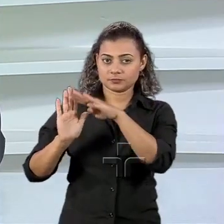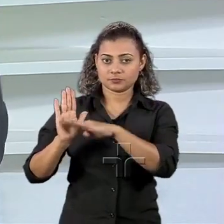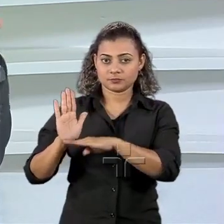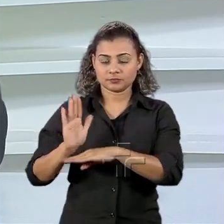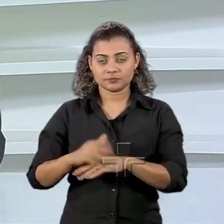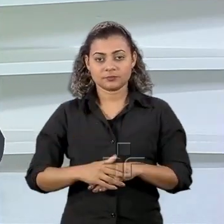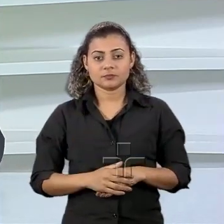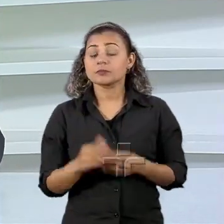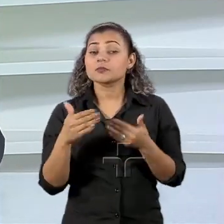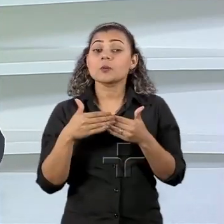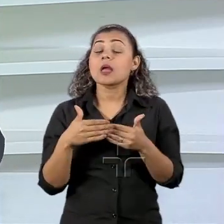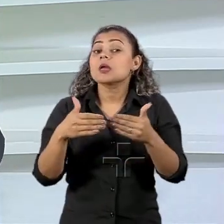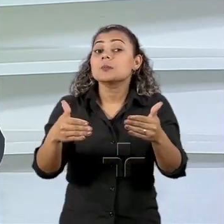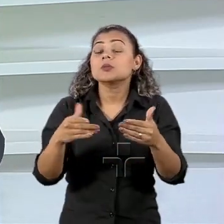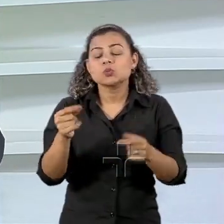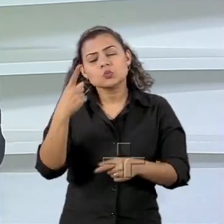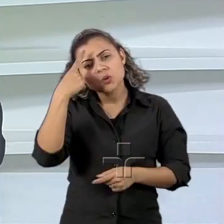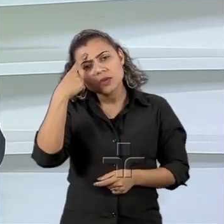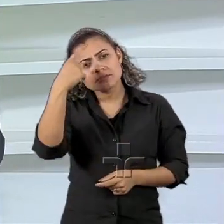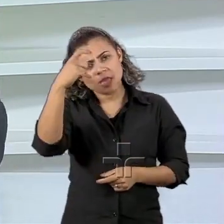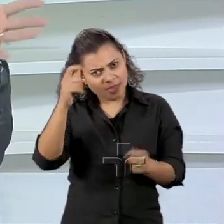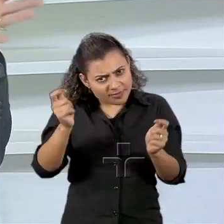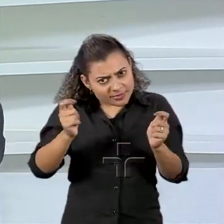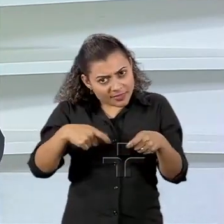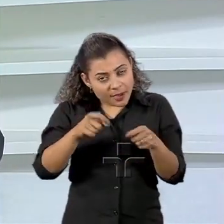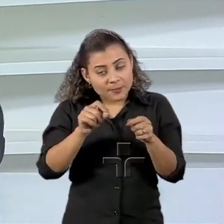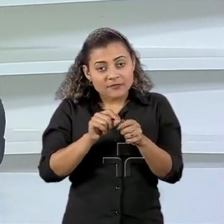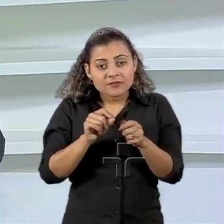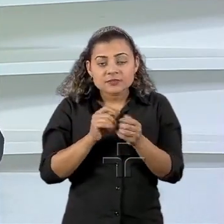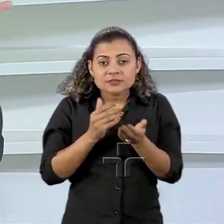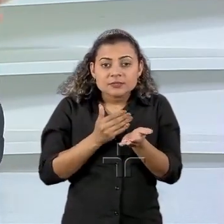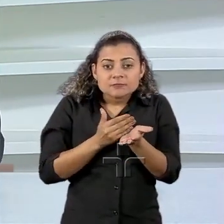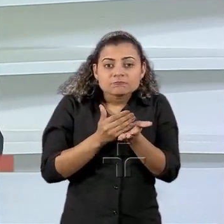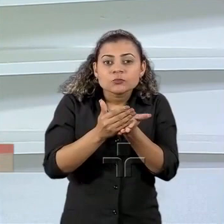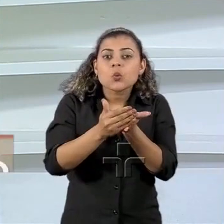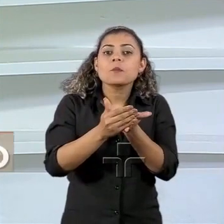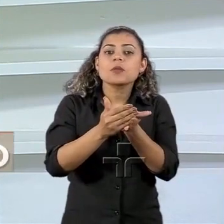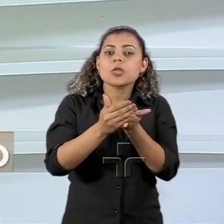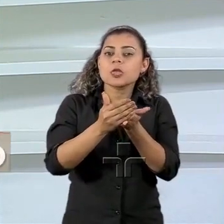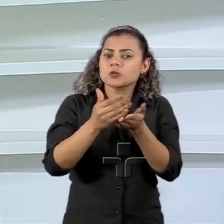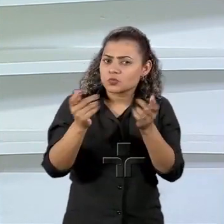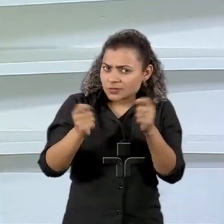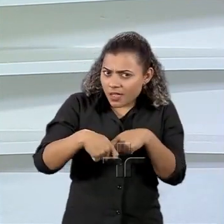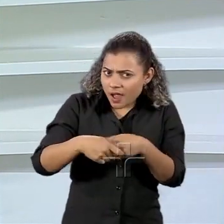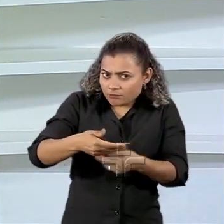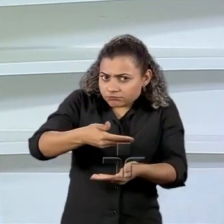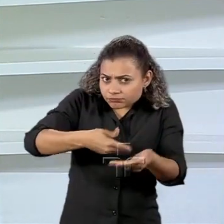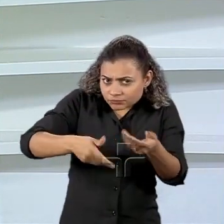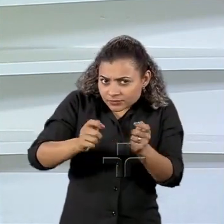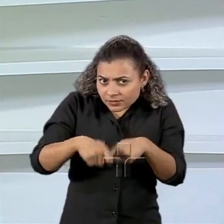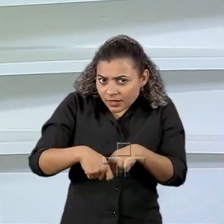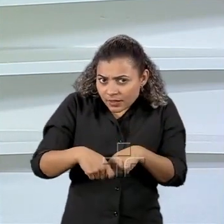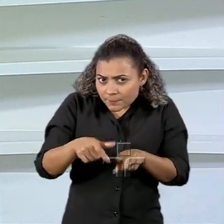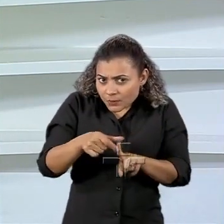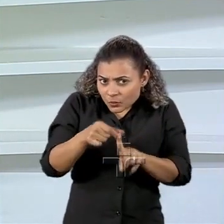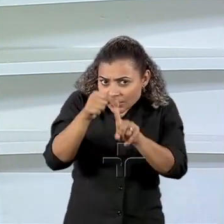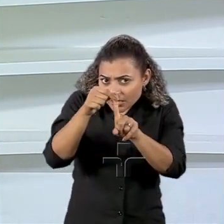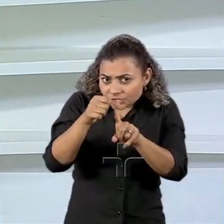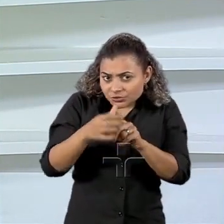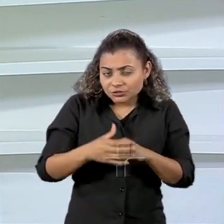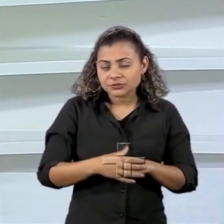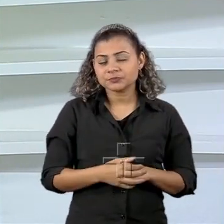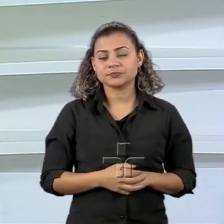sobre a abertura, né? Essa ideia de que é possível fazer uma abertura muito grande, o o senhor estava dizendo? Bom, eu acho que